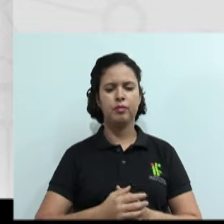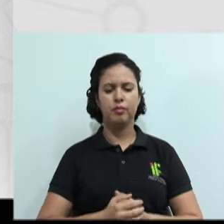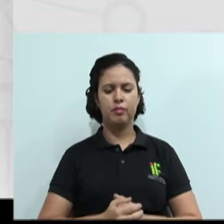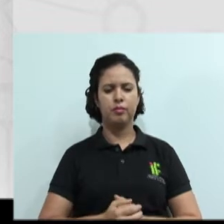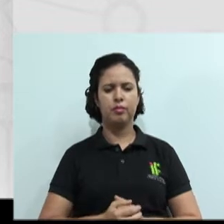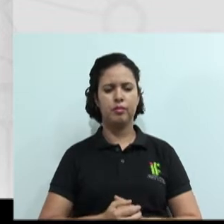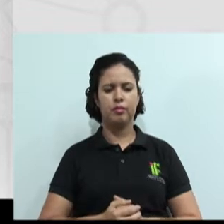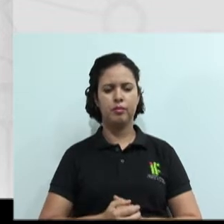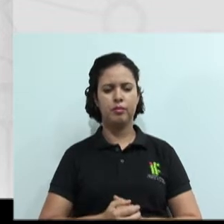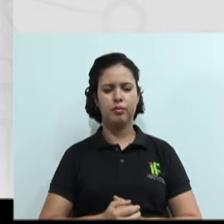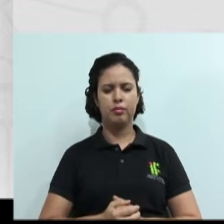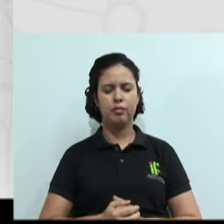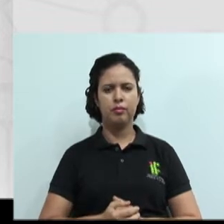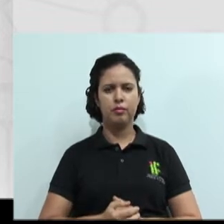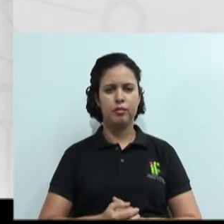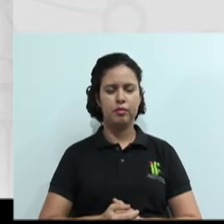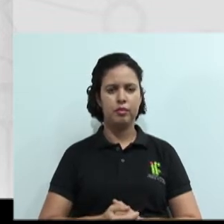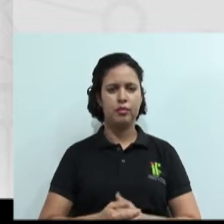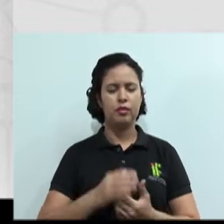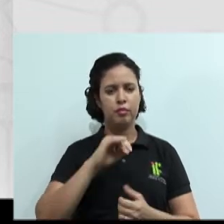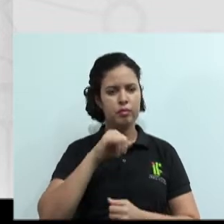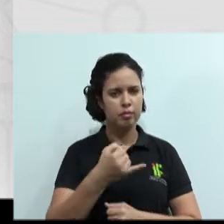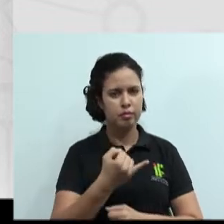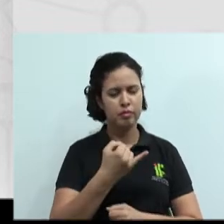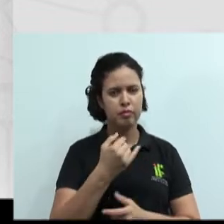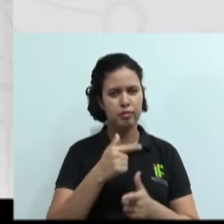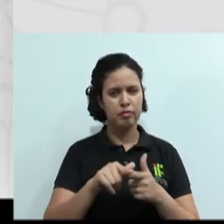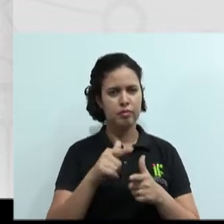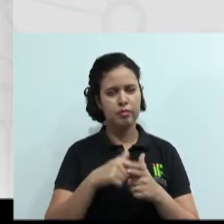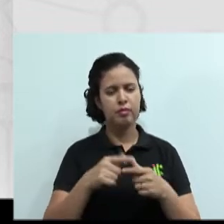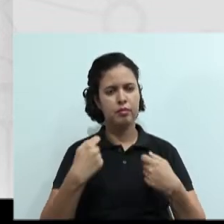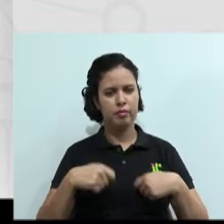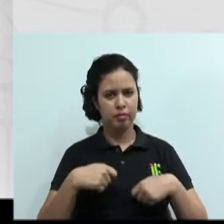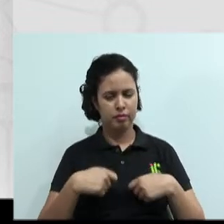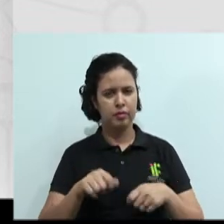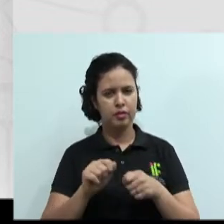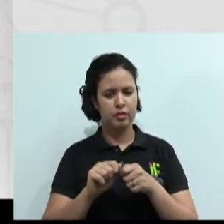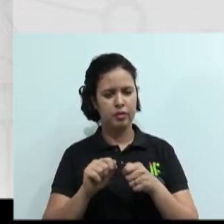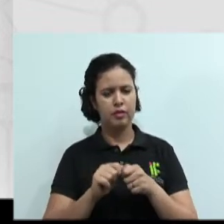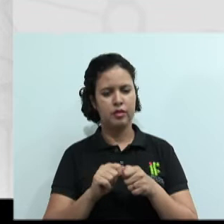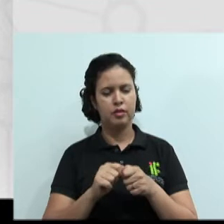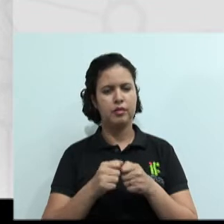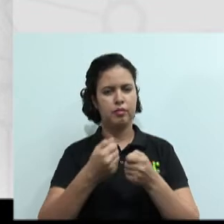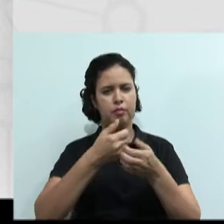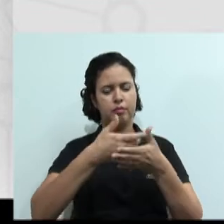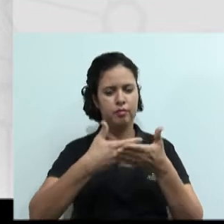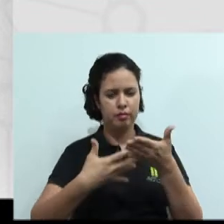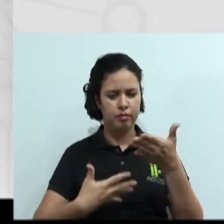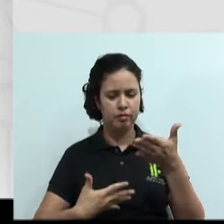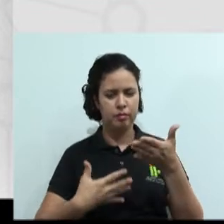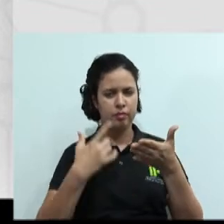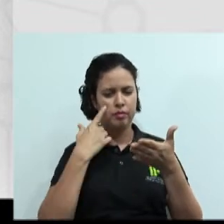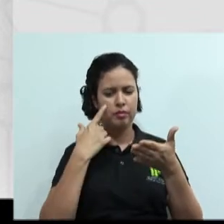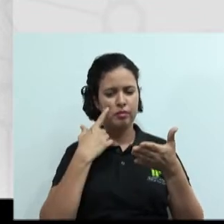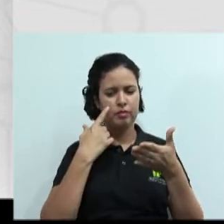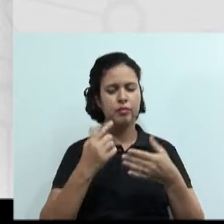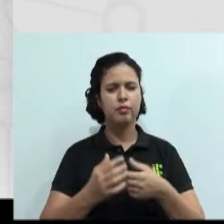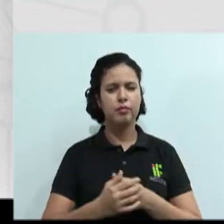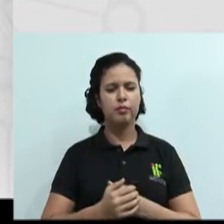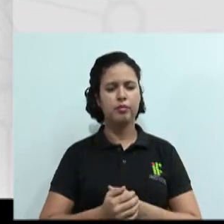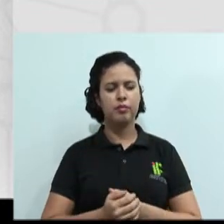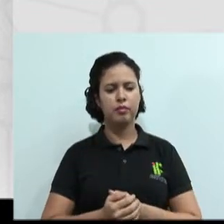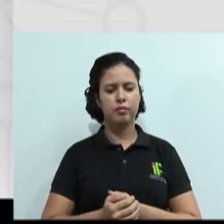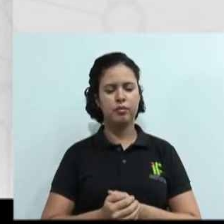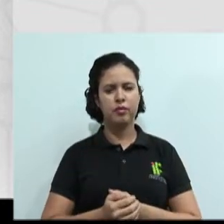E, para tirar vantagem de conflitos, é necessário você fazer algumas coisas. Olha o que o autor sugere para você. Primeiro,